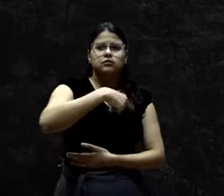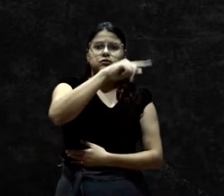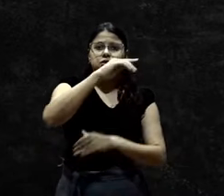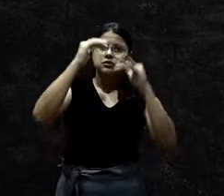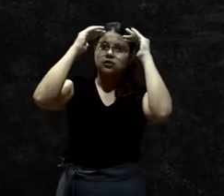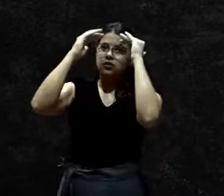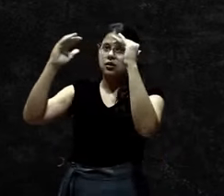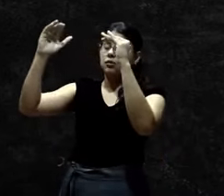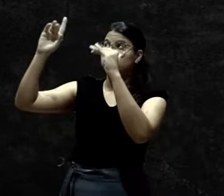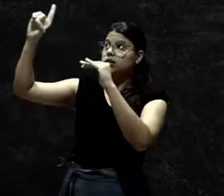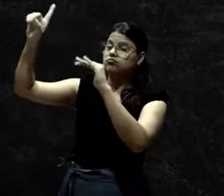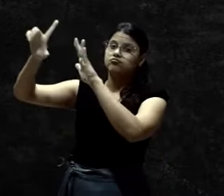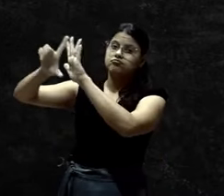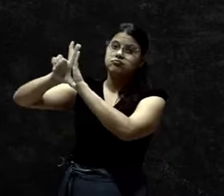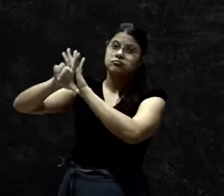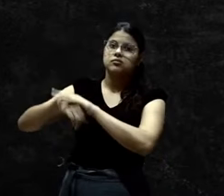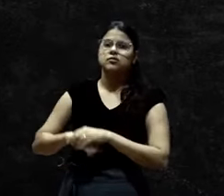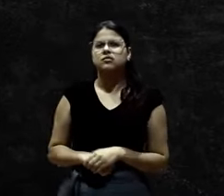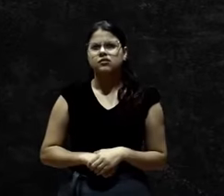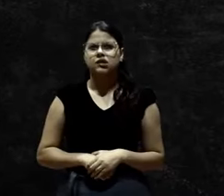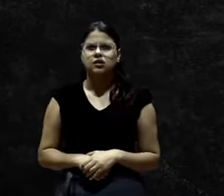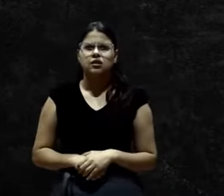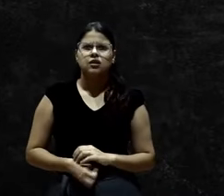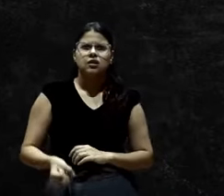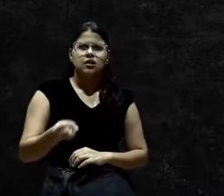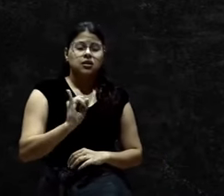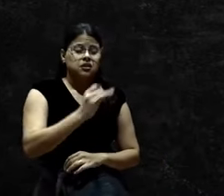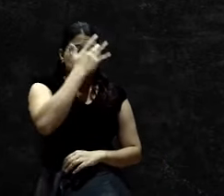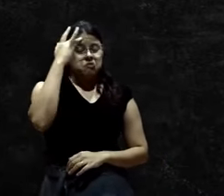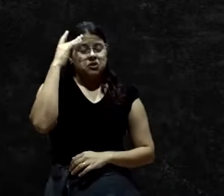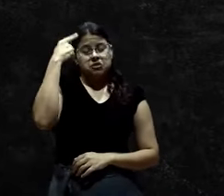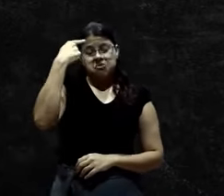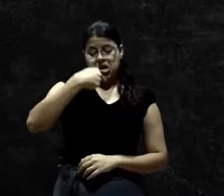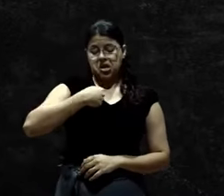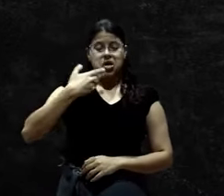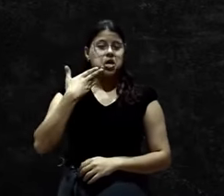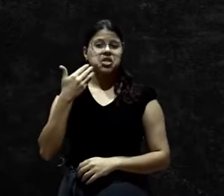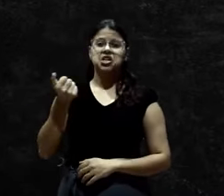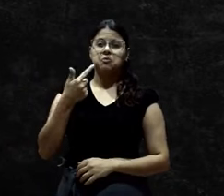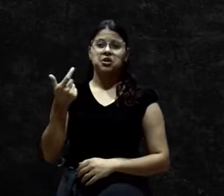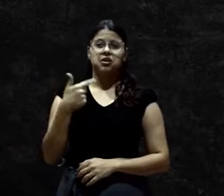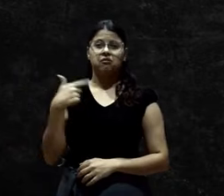Porque, se alguém julga ser alguma coisa, não sendo nada,